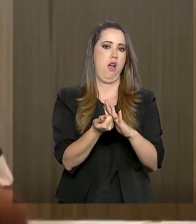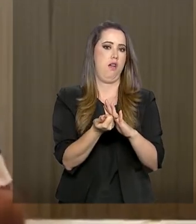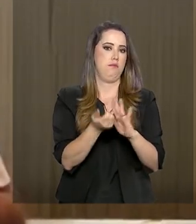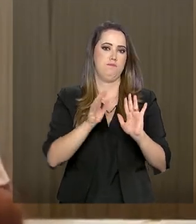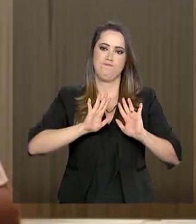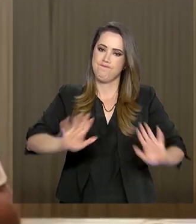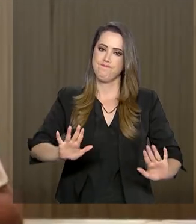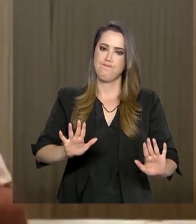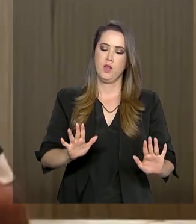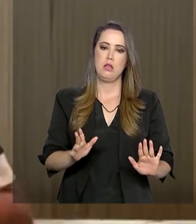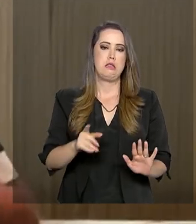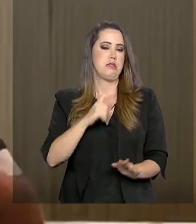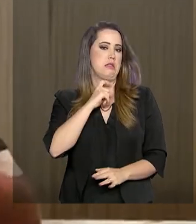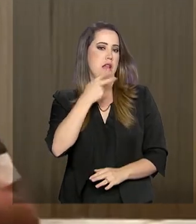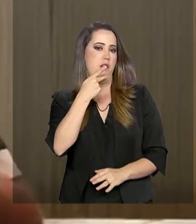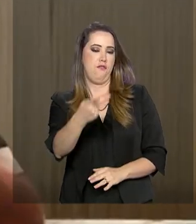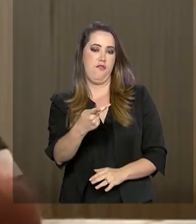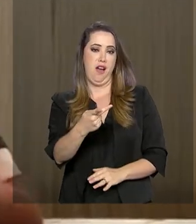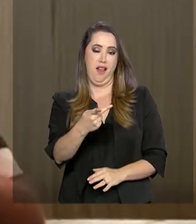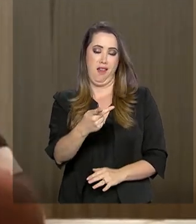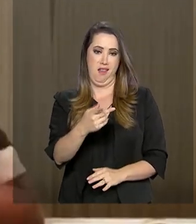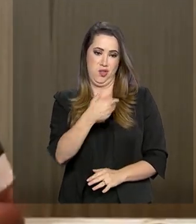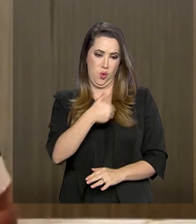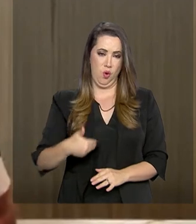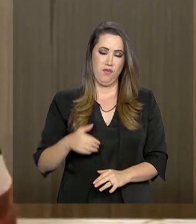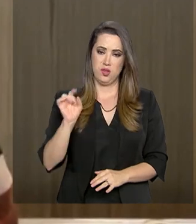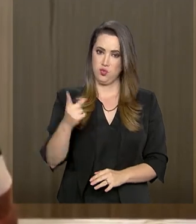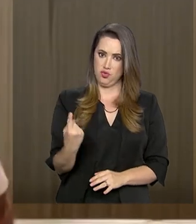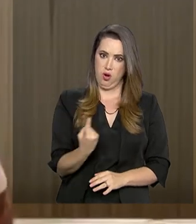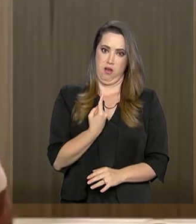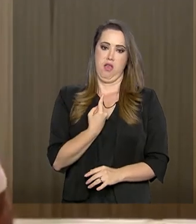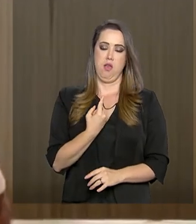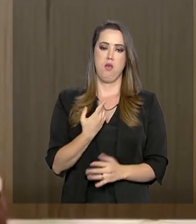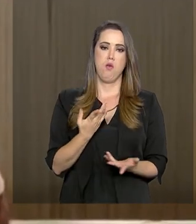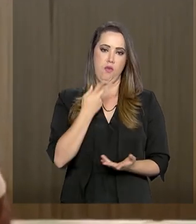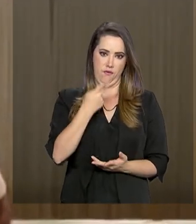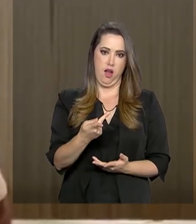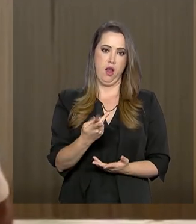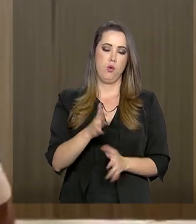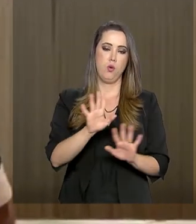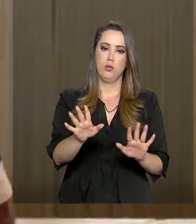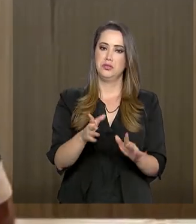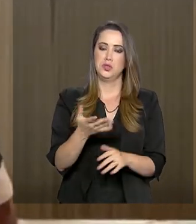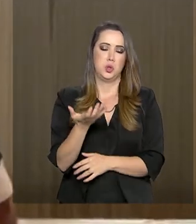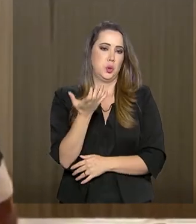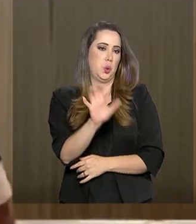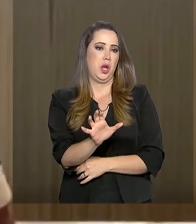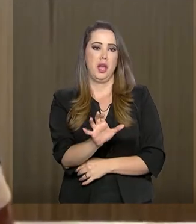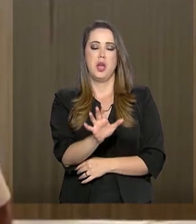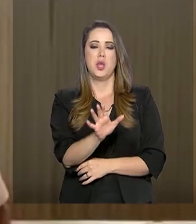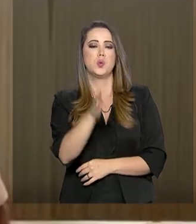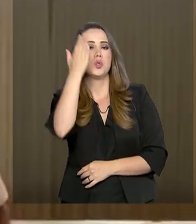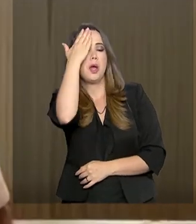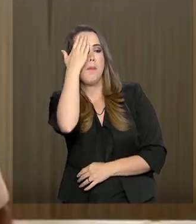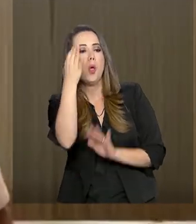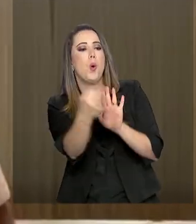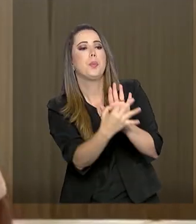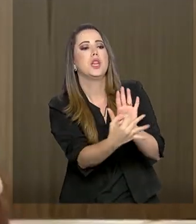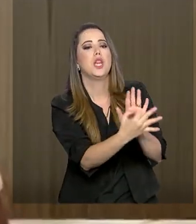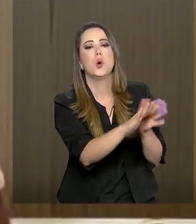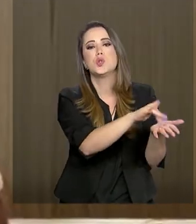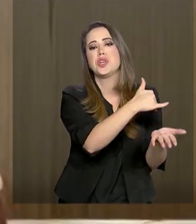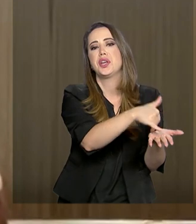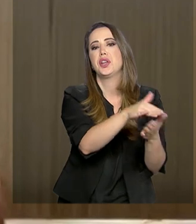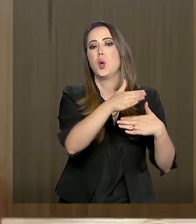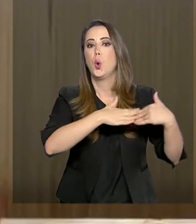fala no governo, a não ser eu, sobre essa questão. Não me interessa aparecer de secretários, seja